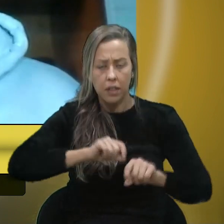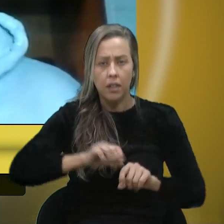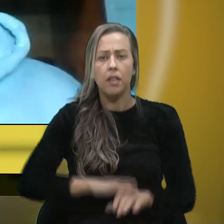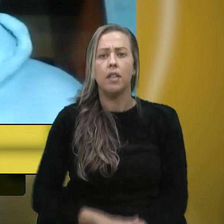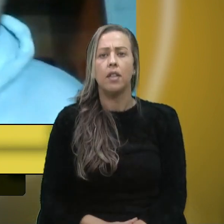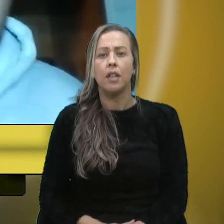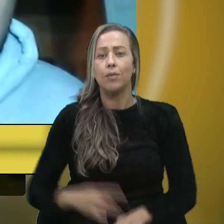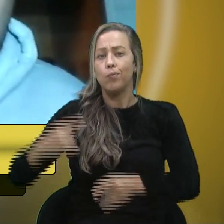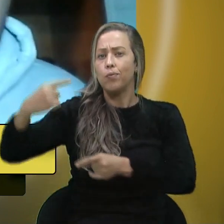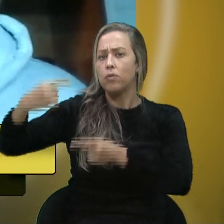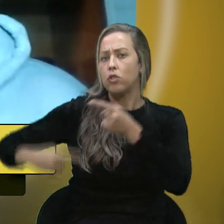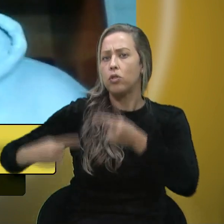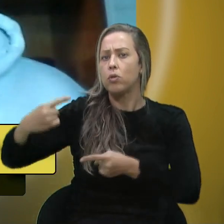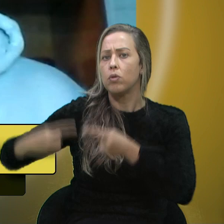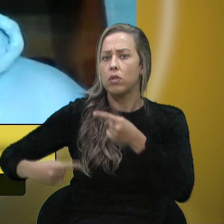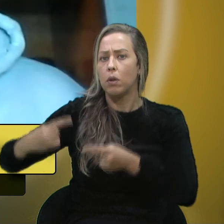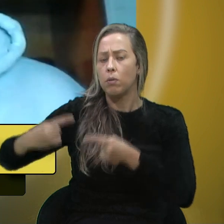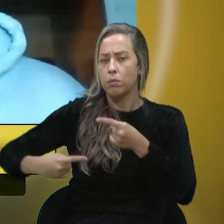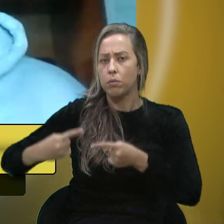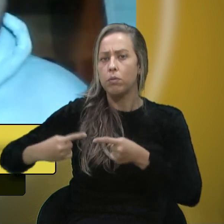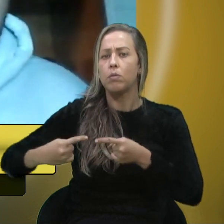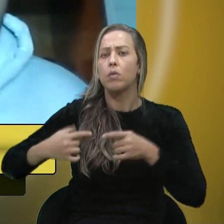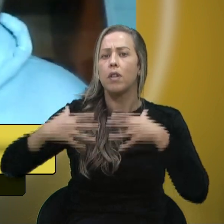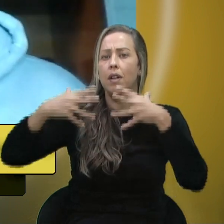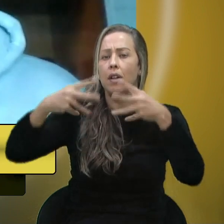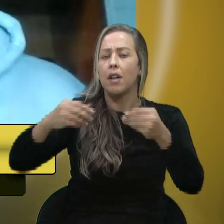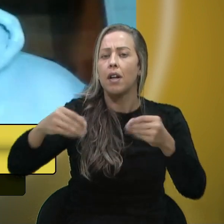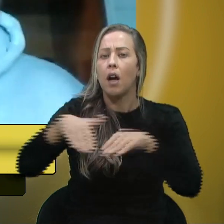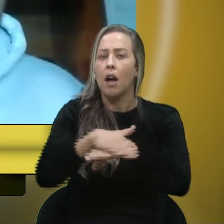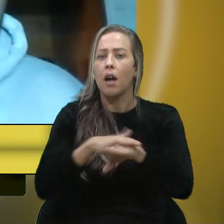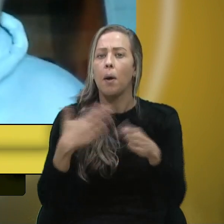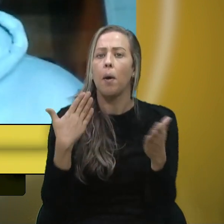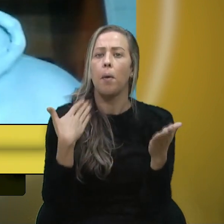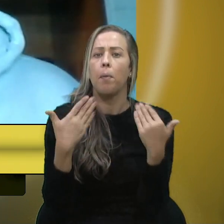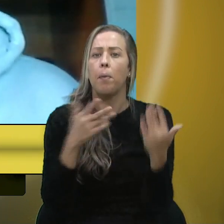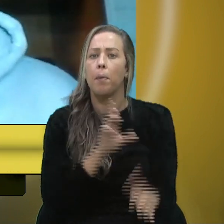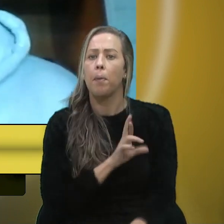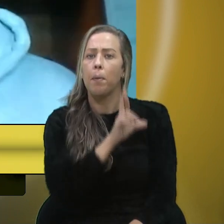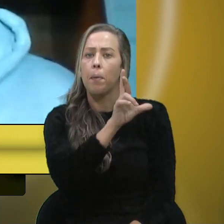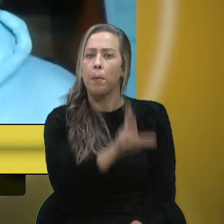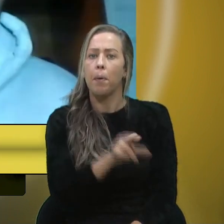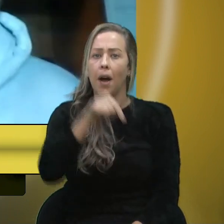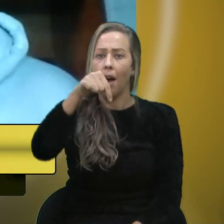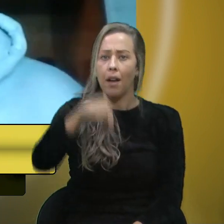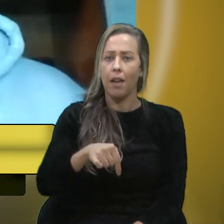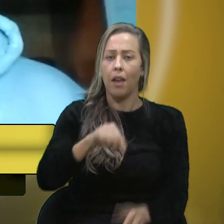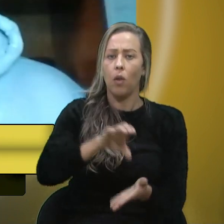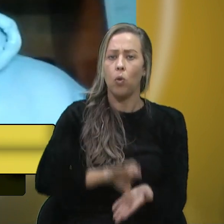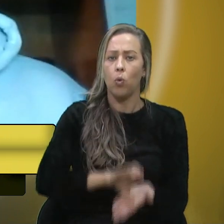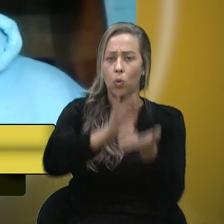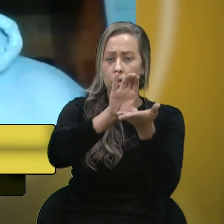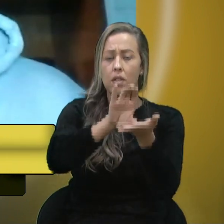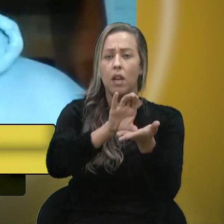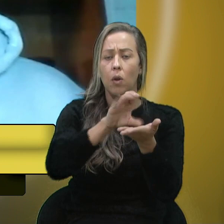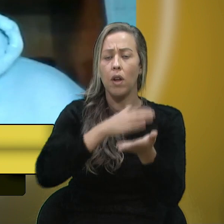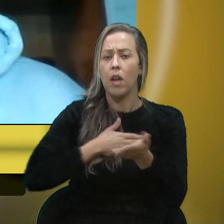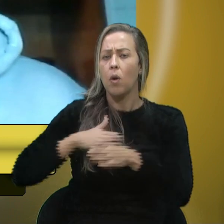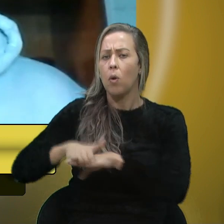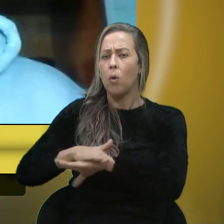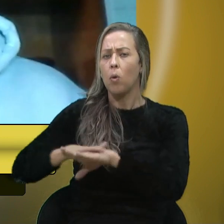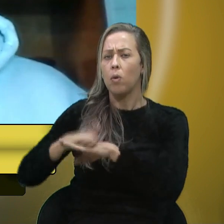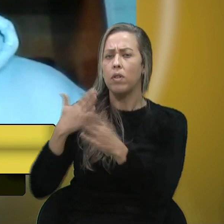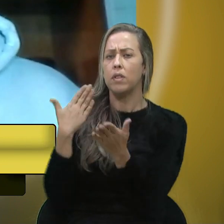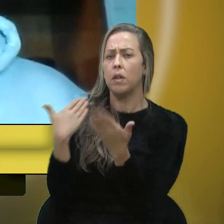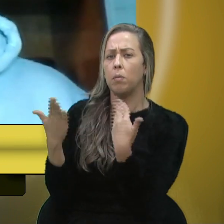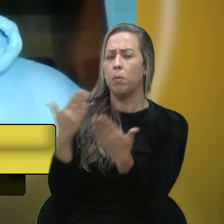discussão pelo diálogo com os representantes desse conselho eu conversei ontem